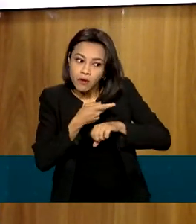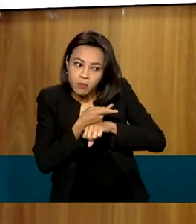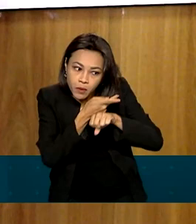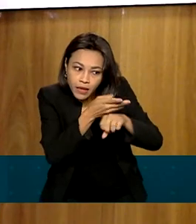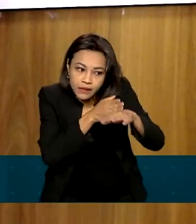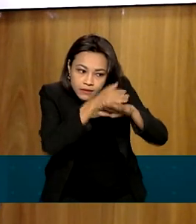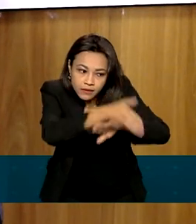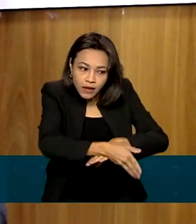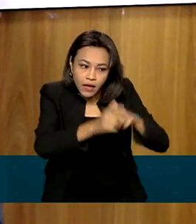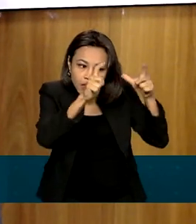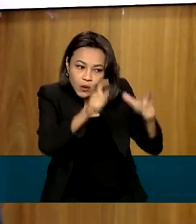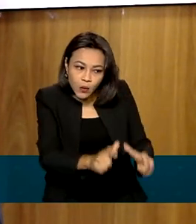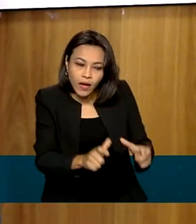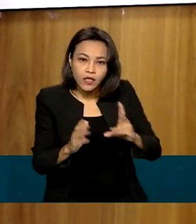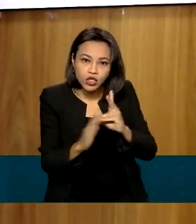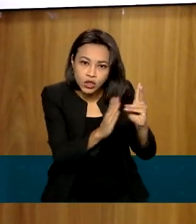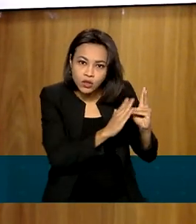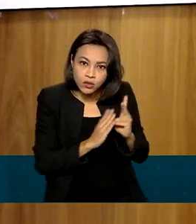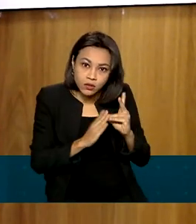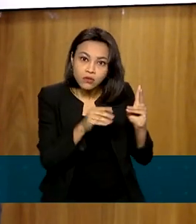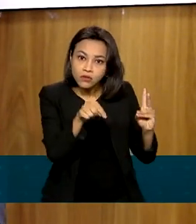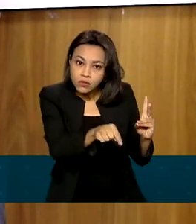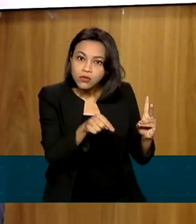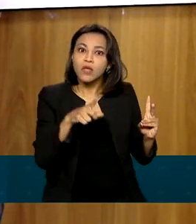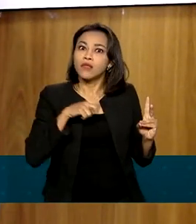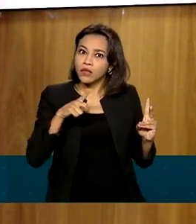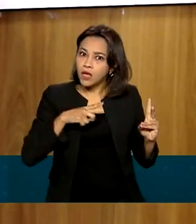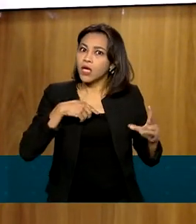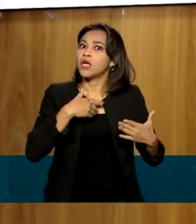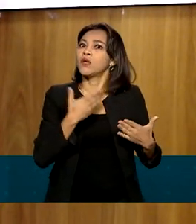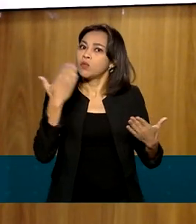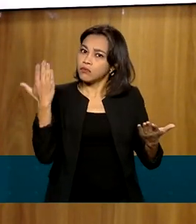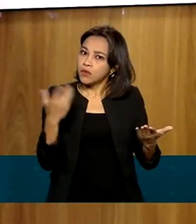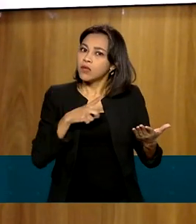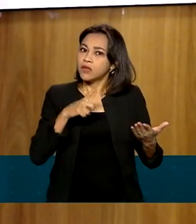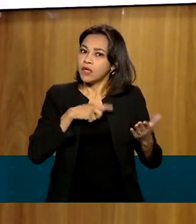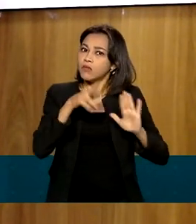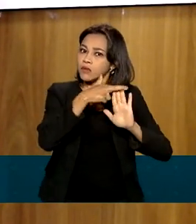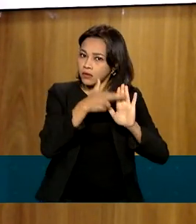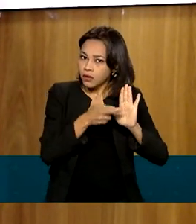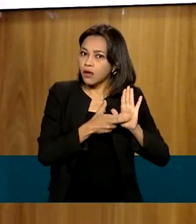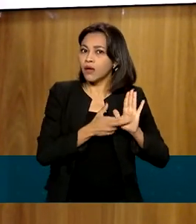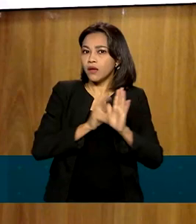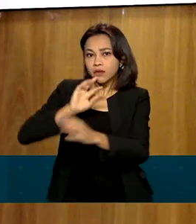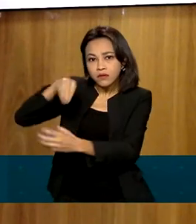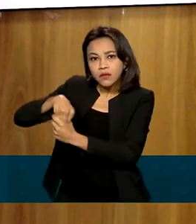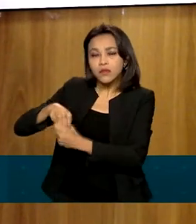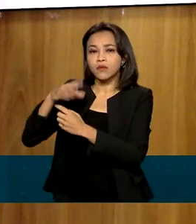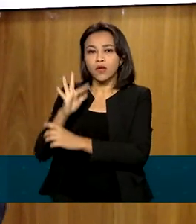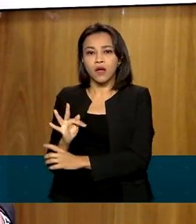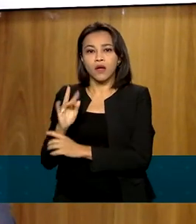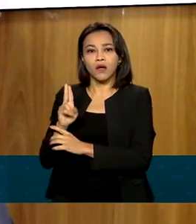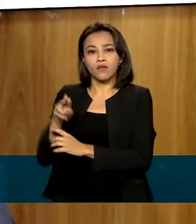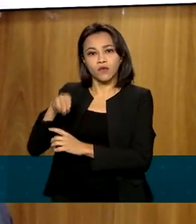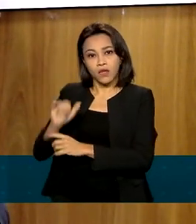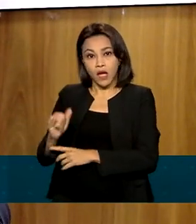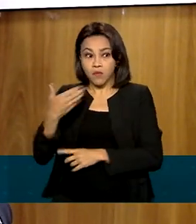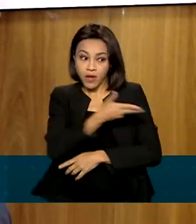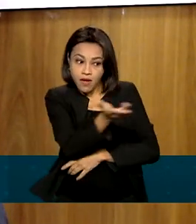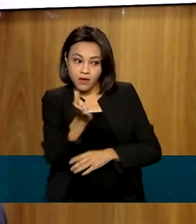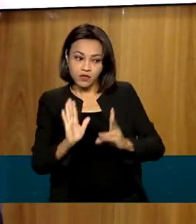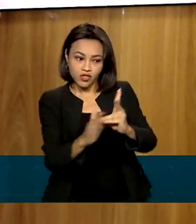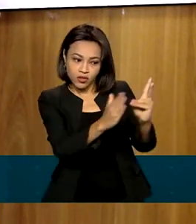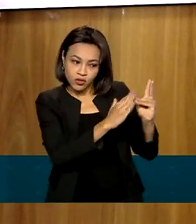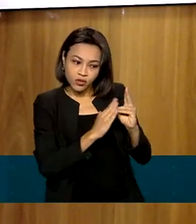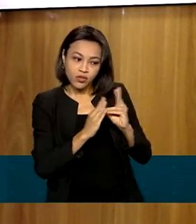indígenas isolados de recente contato, existe todo um procedimento dentro da FUNAI, justamente porque esses indígenas não